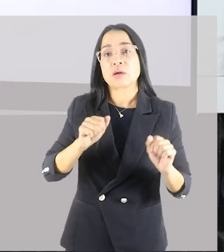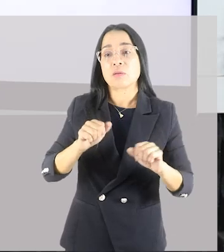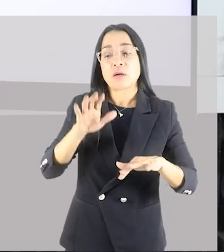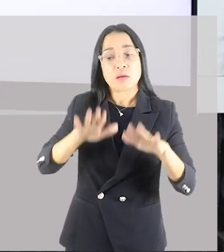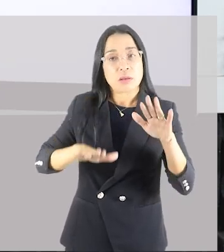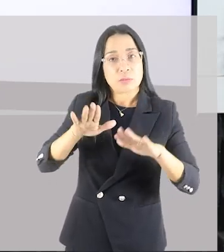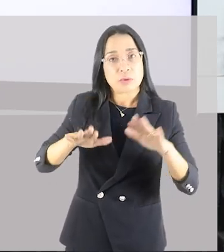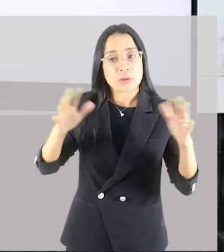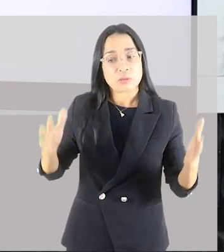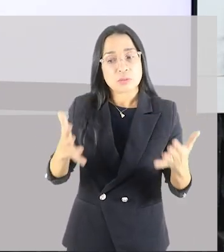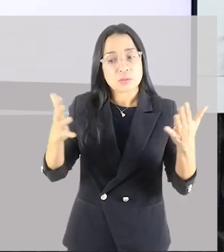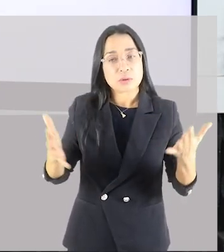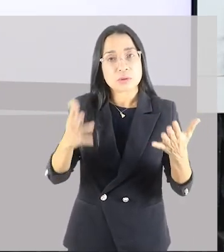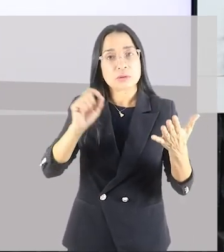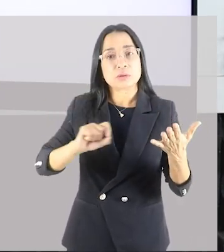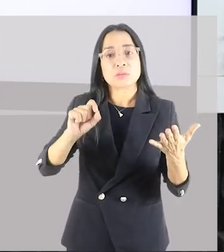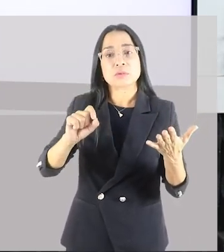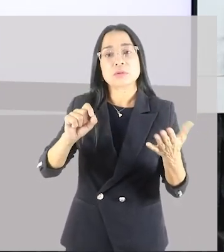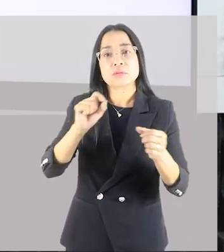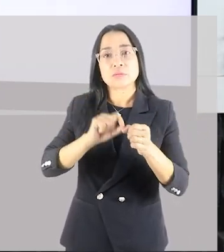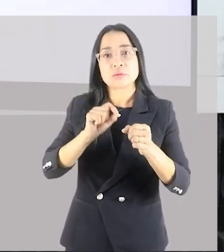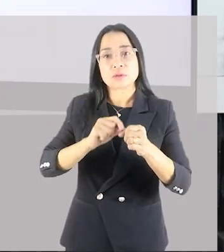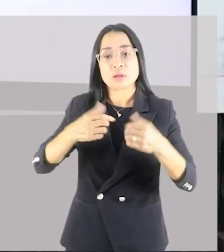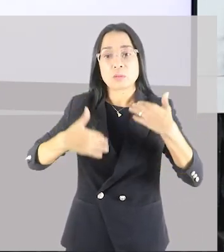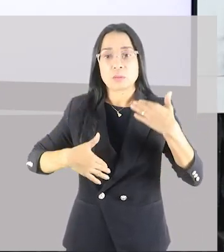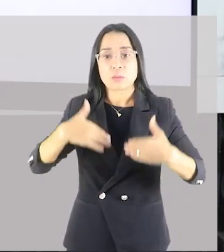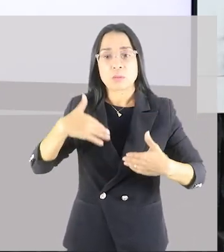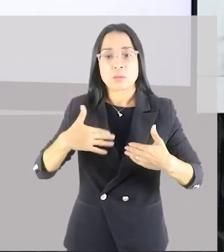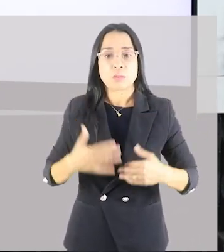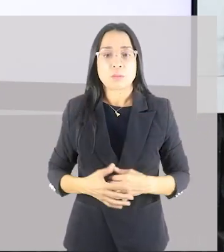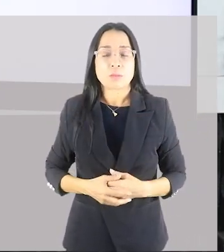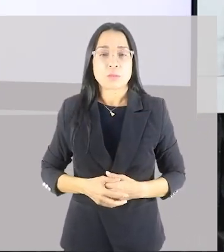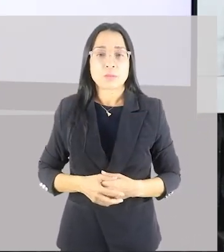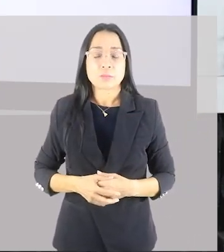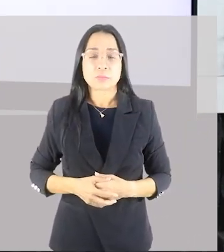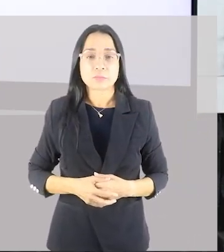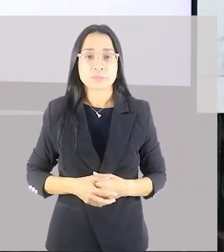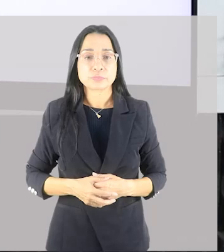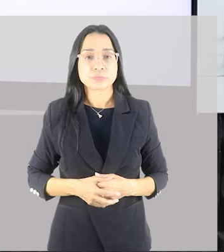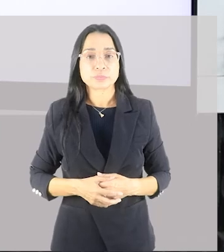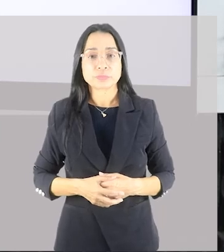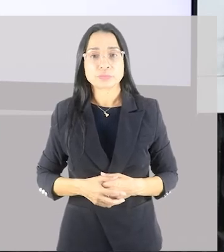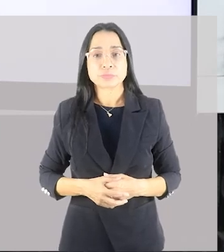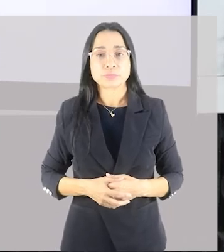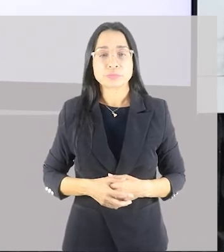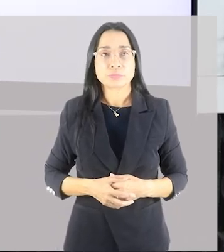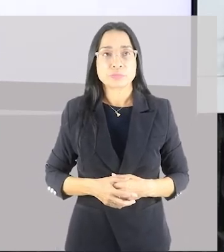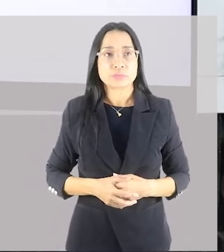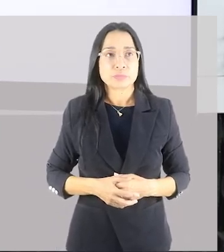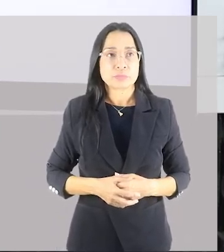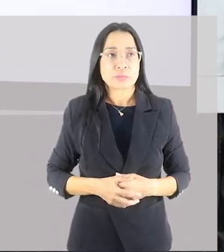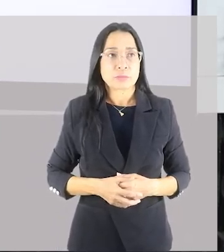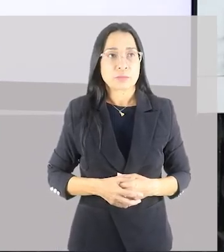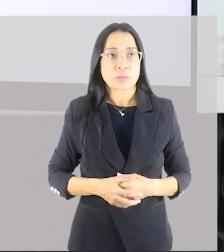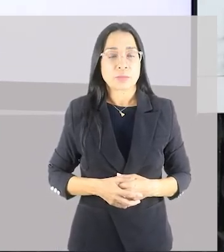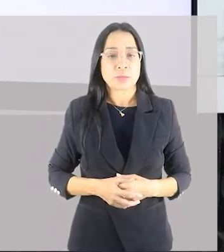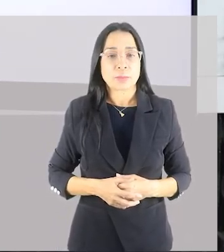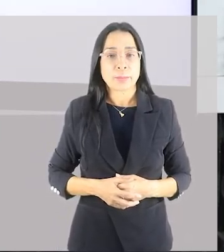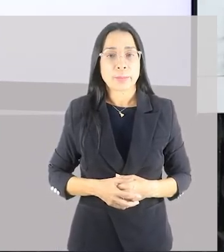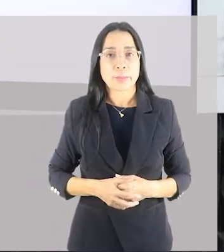você está gerando no seu organismo. E aí, a gente segue essa linha de raciocínio para